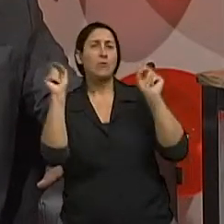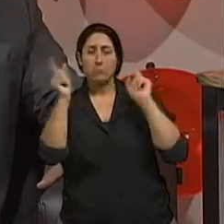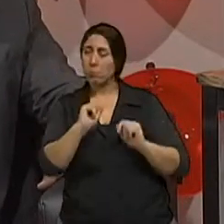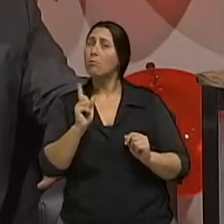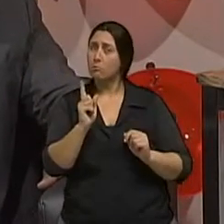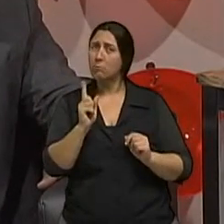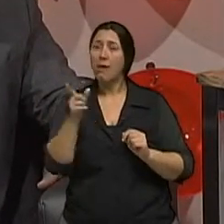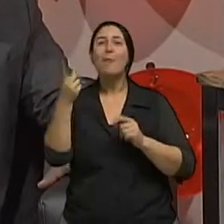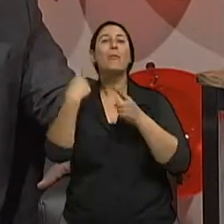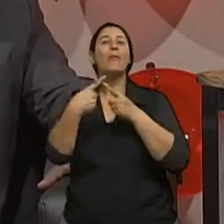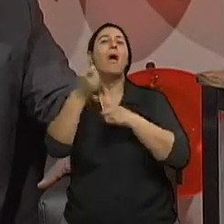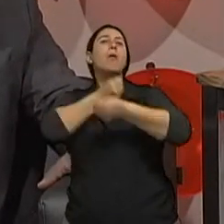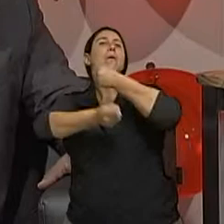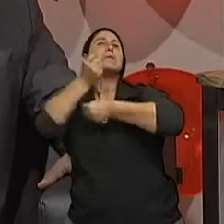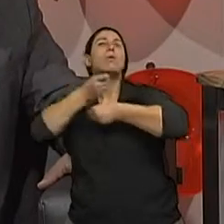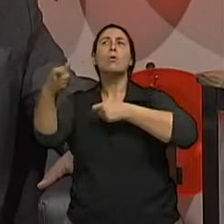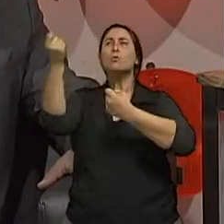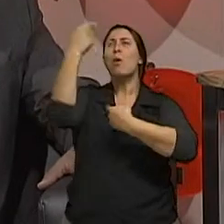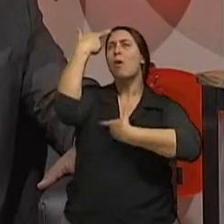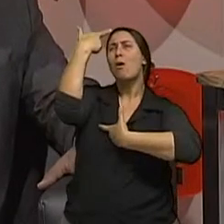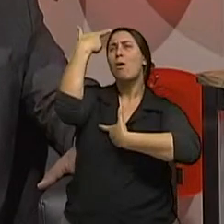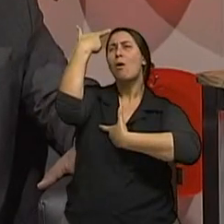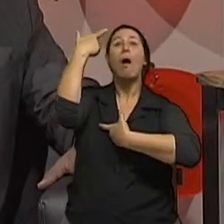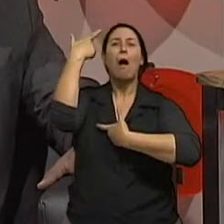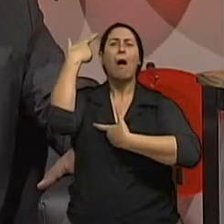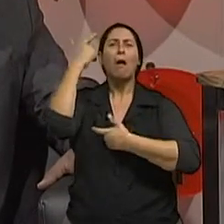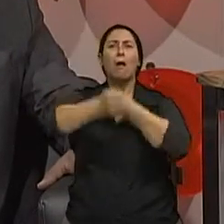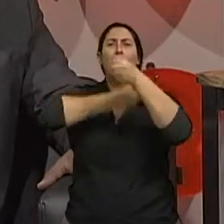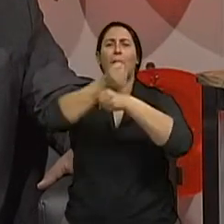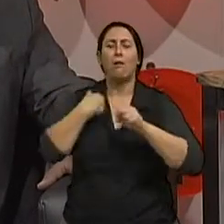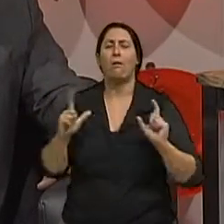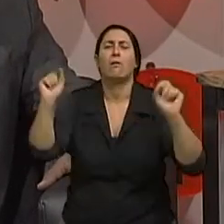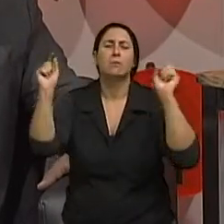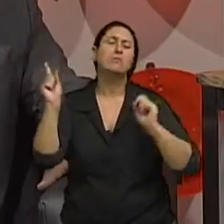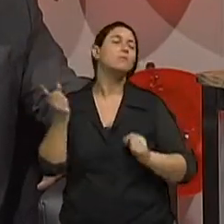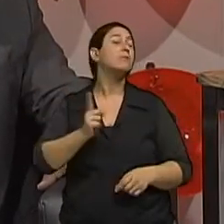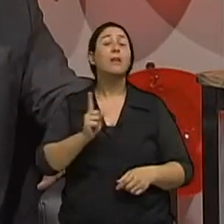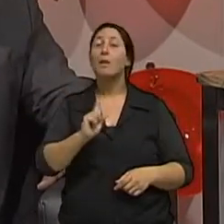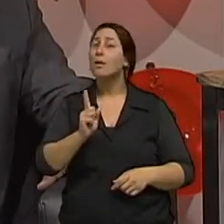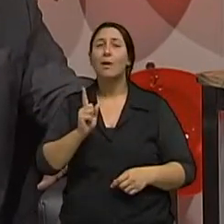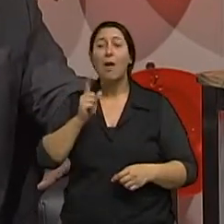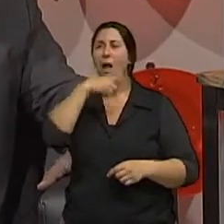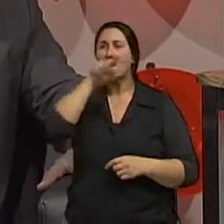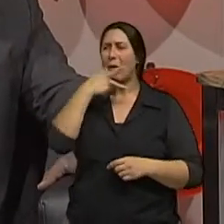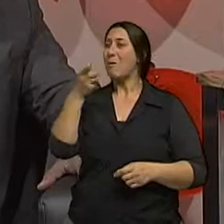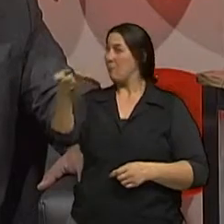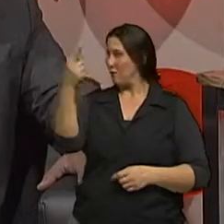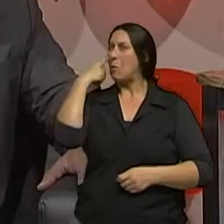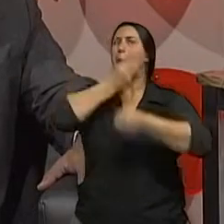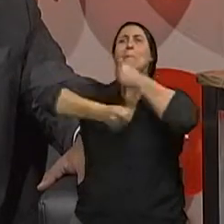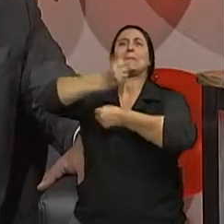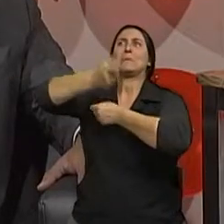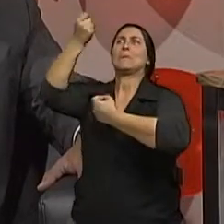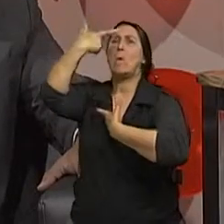ele se expôs mais horas no sol do verão, mas é porque durante a infância, 20 anos